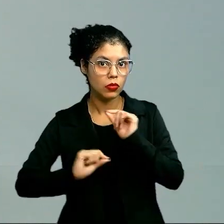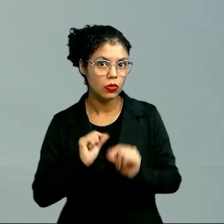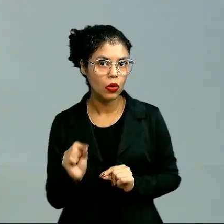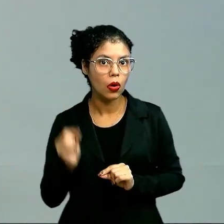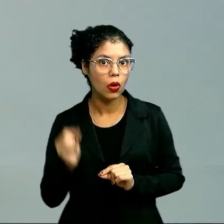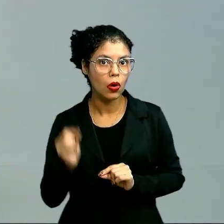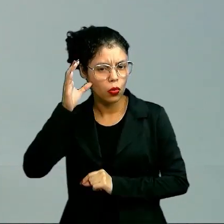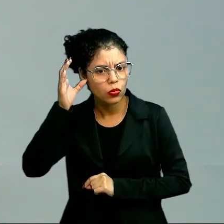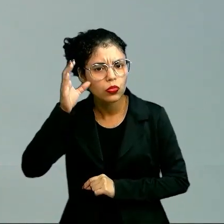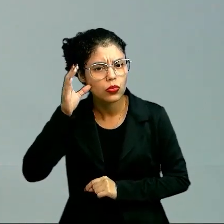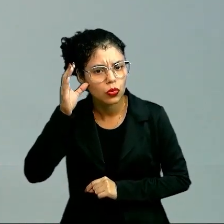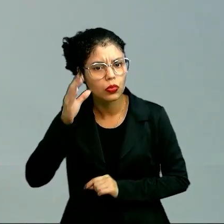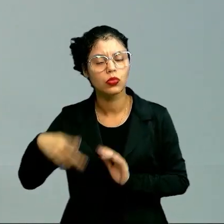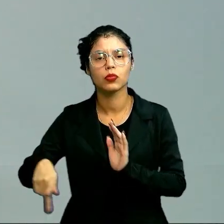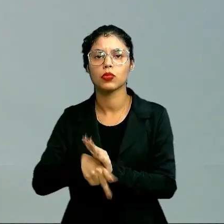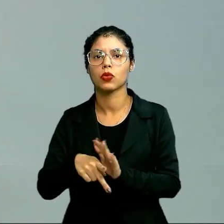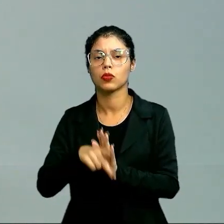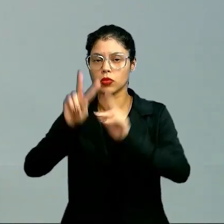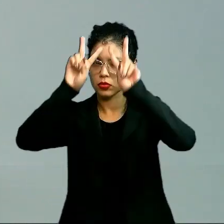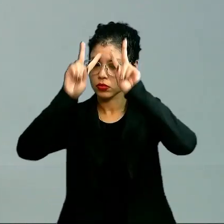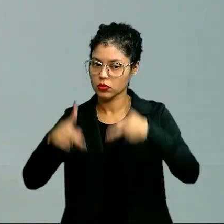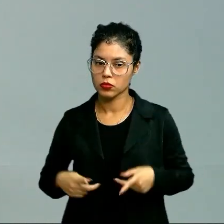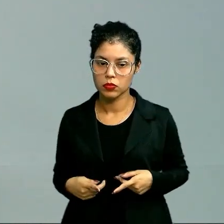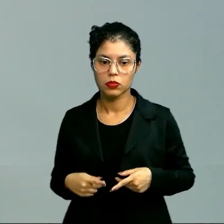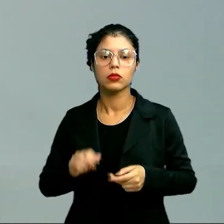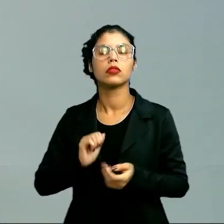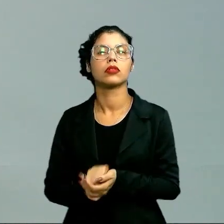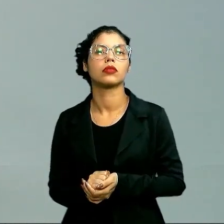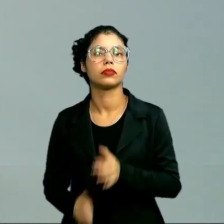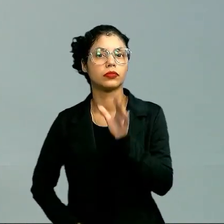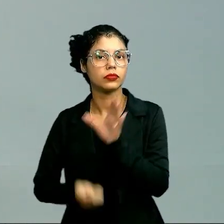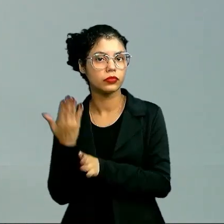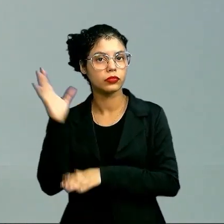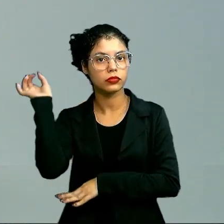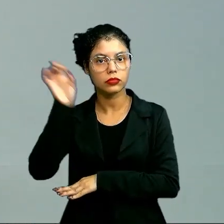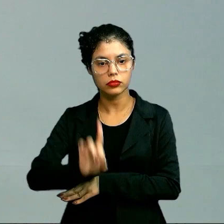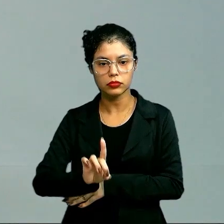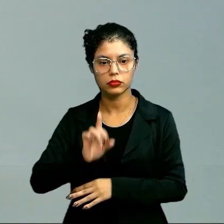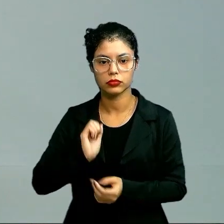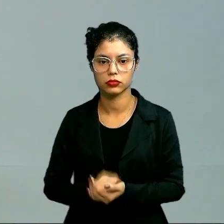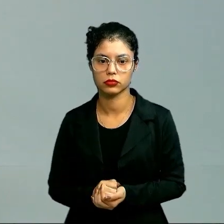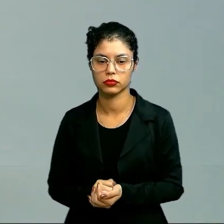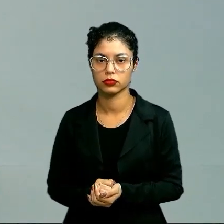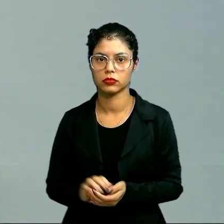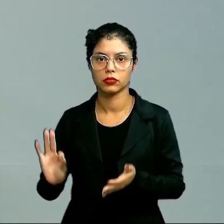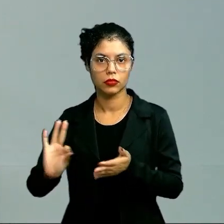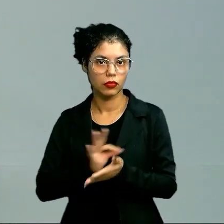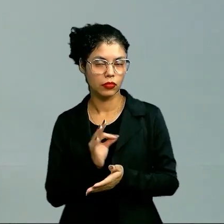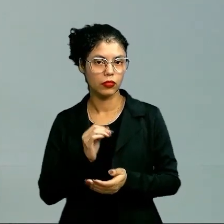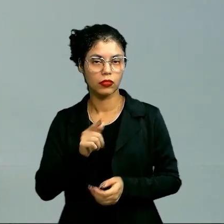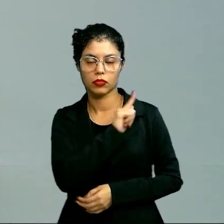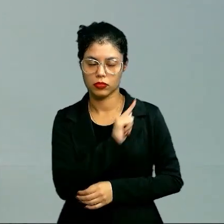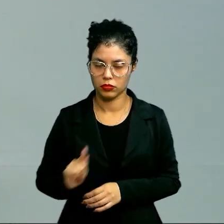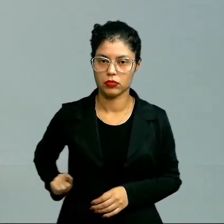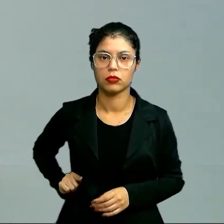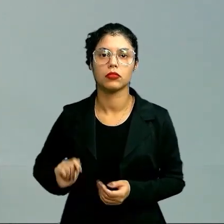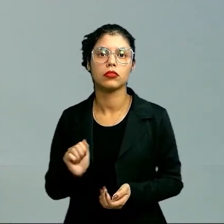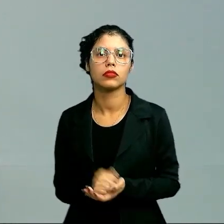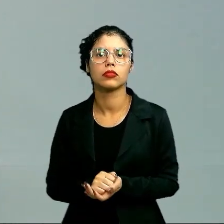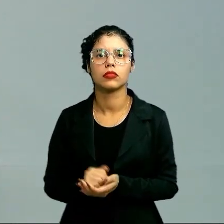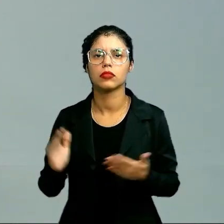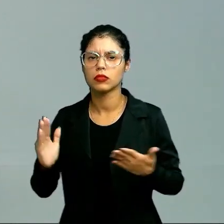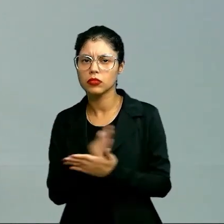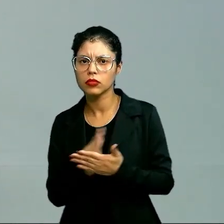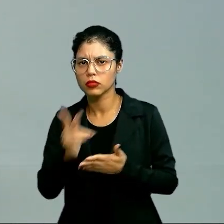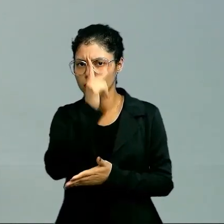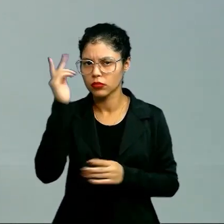consentimento dos cidadãos, seja criado o estado de direito. Então, a gente elege alguém para governar e a esse